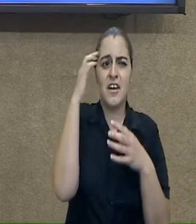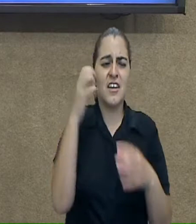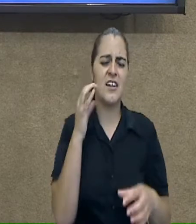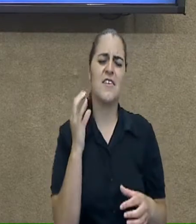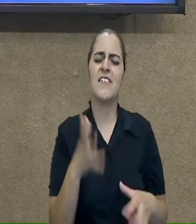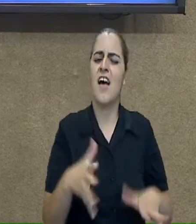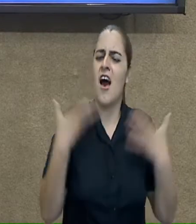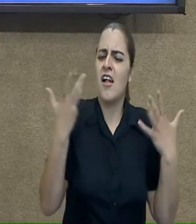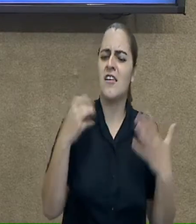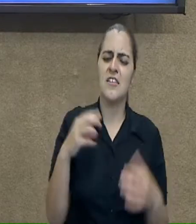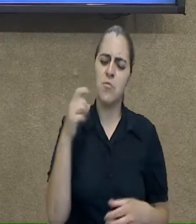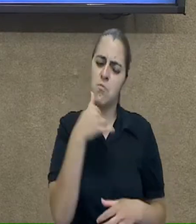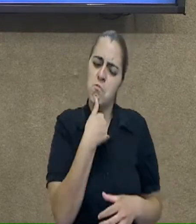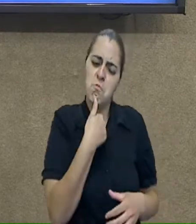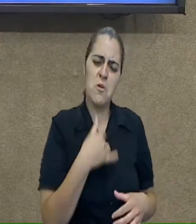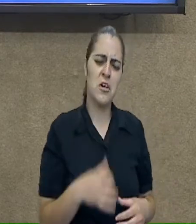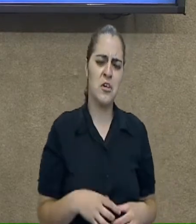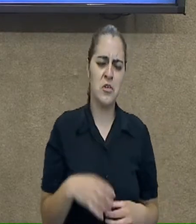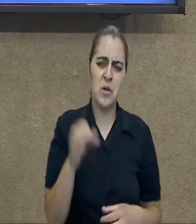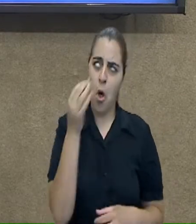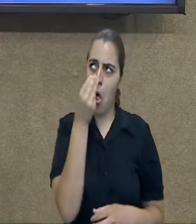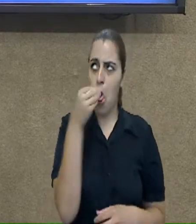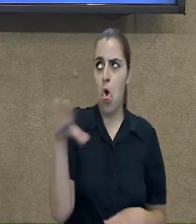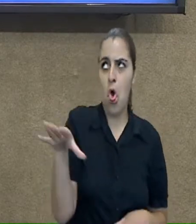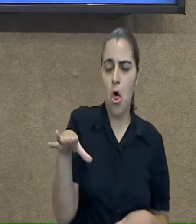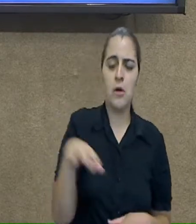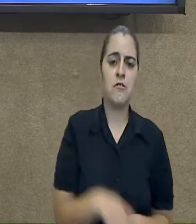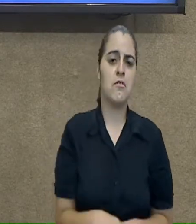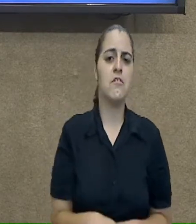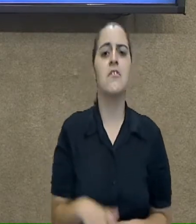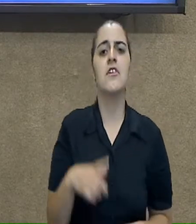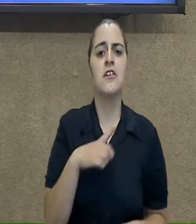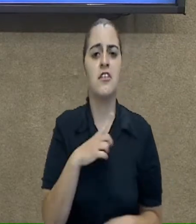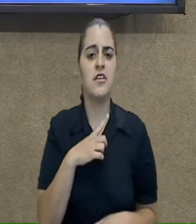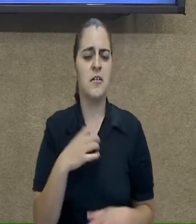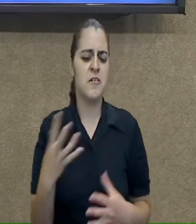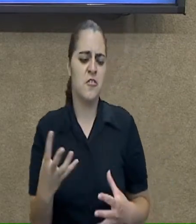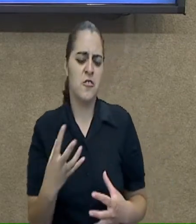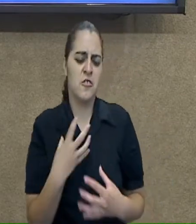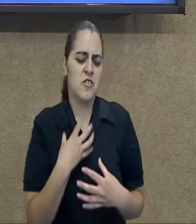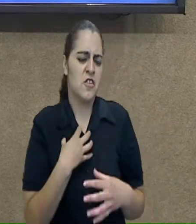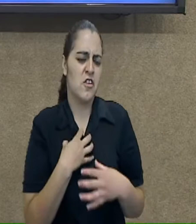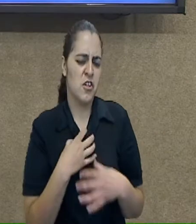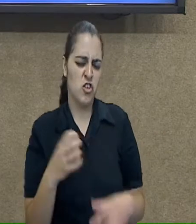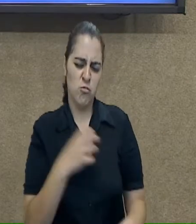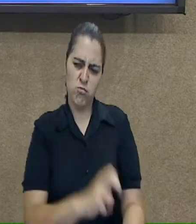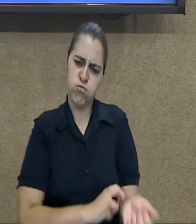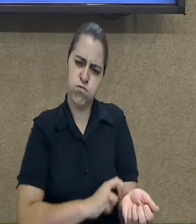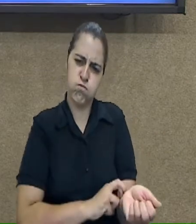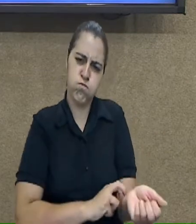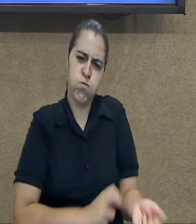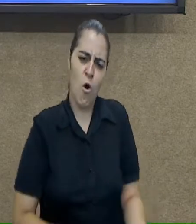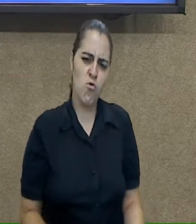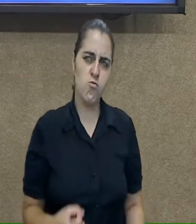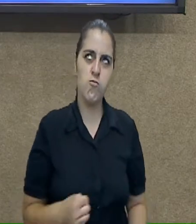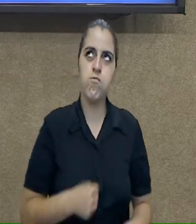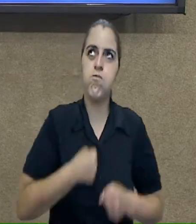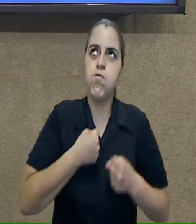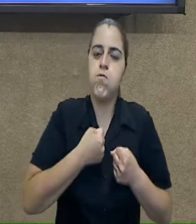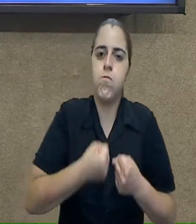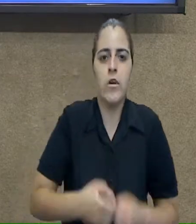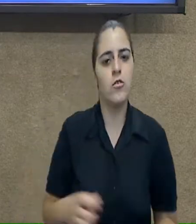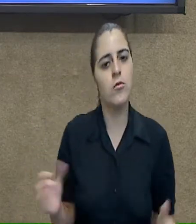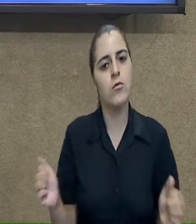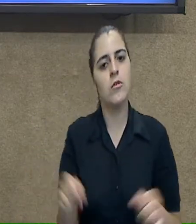alegria, tristeza, o nojo. Nós temos os sentimentos de raiva, de ódio.